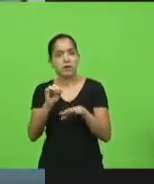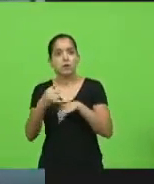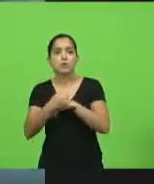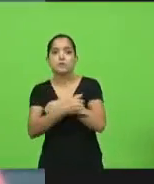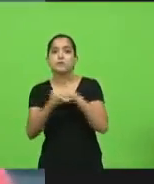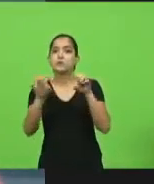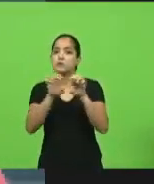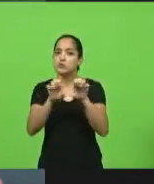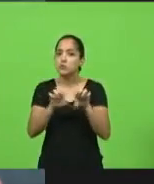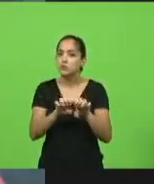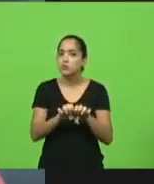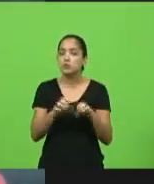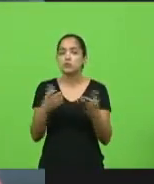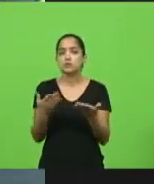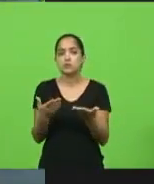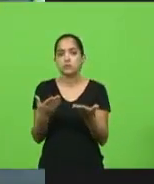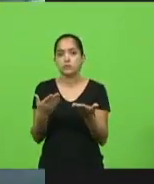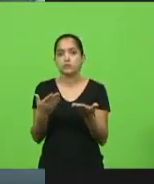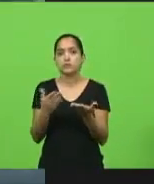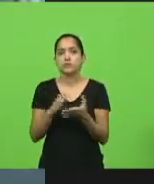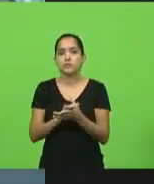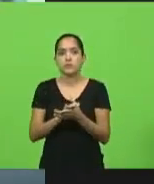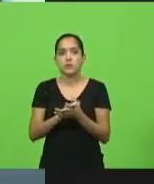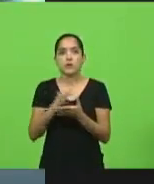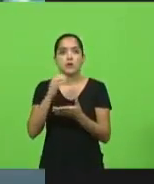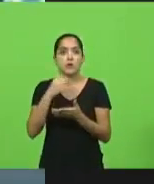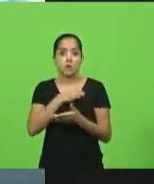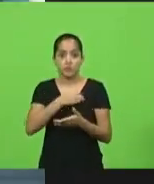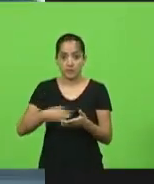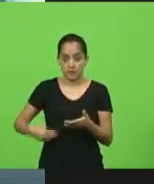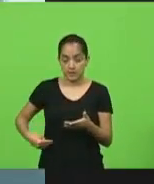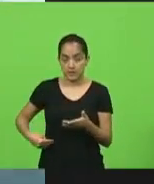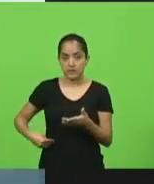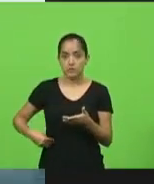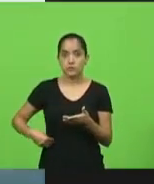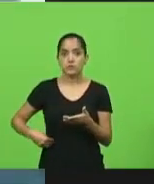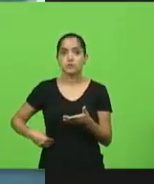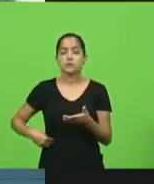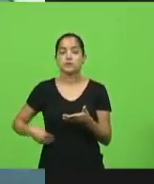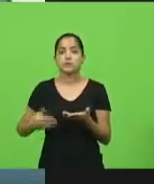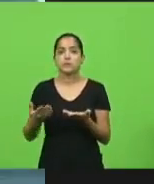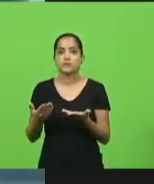que fala o ministro Tarcísio.